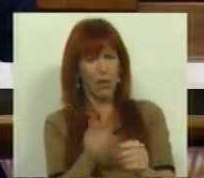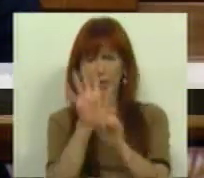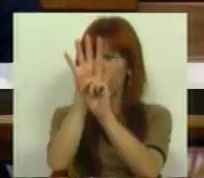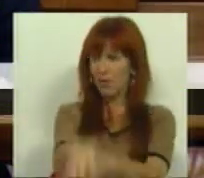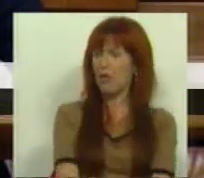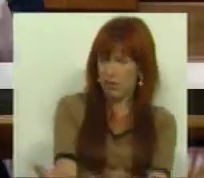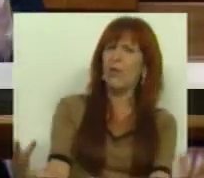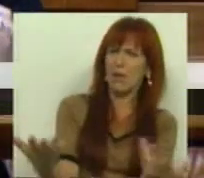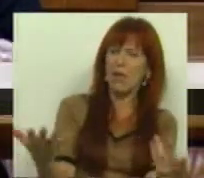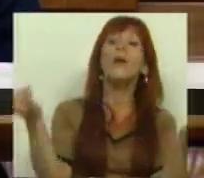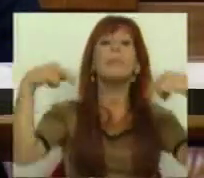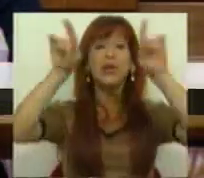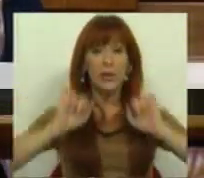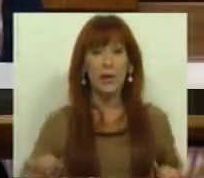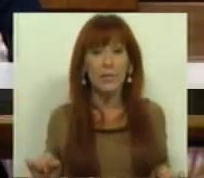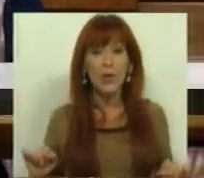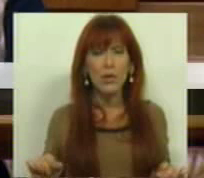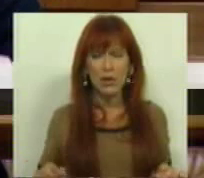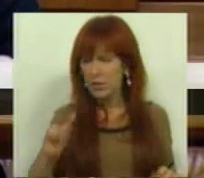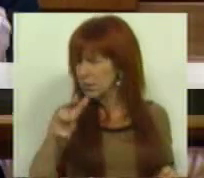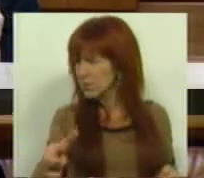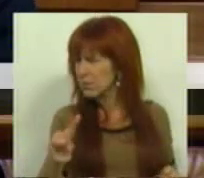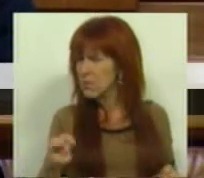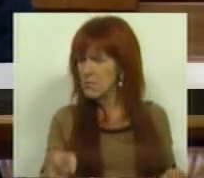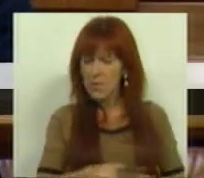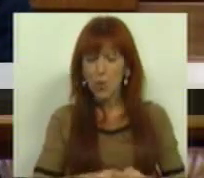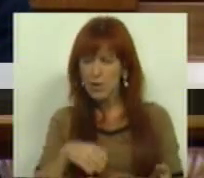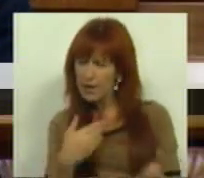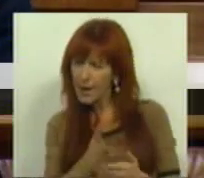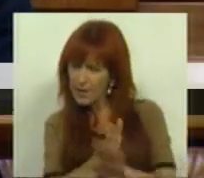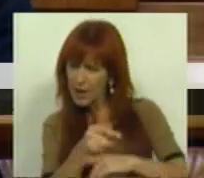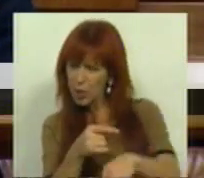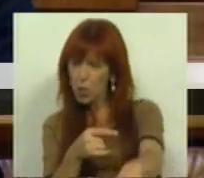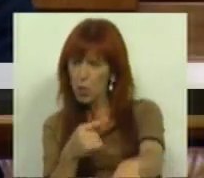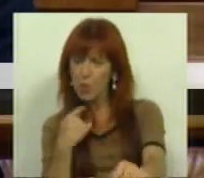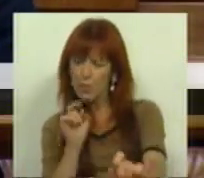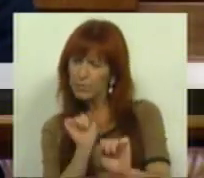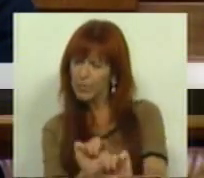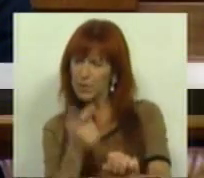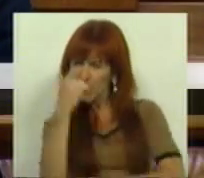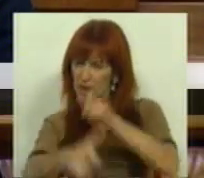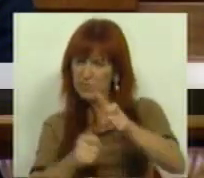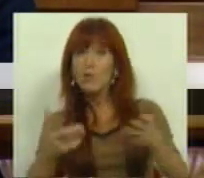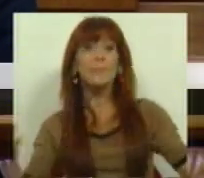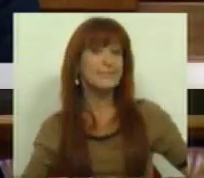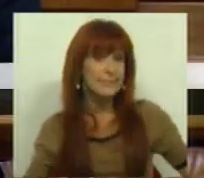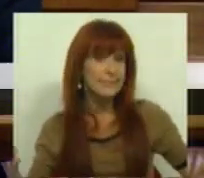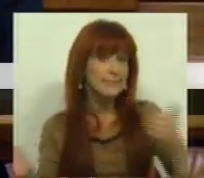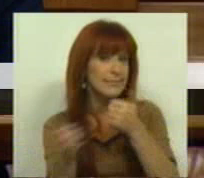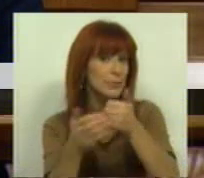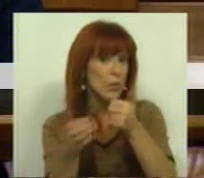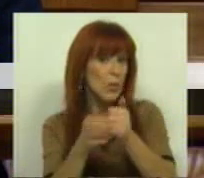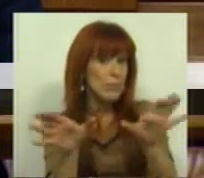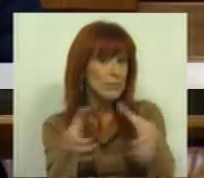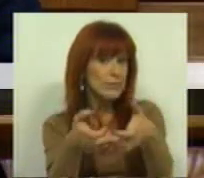discriminação, mas também da crueldade dirigida a um setor muito concreto da população, os mais